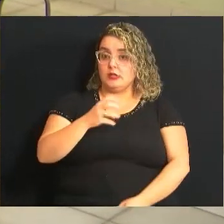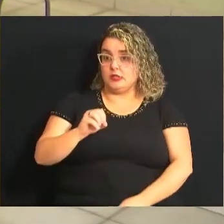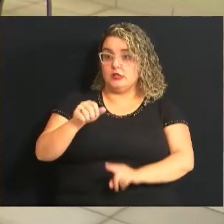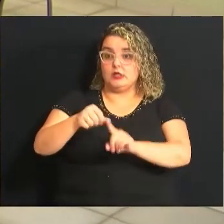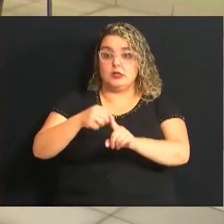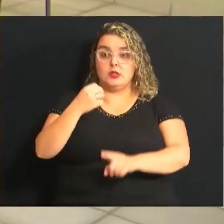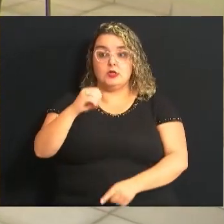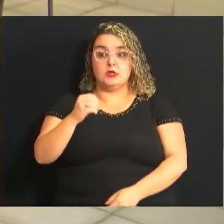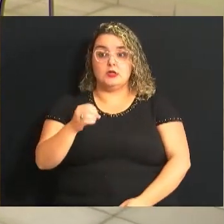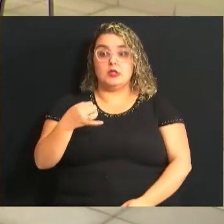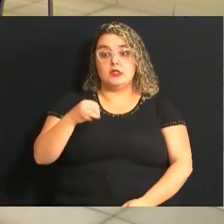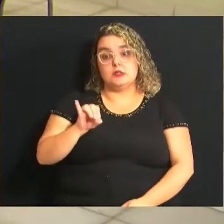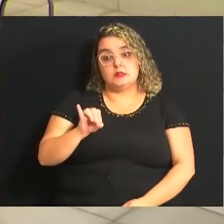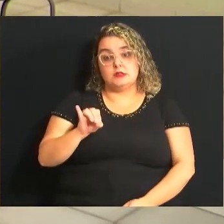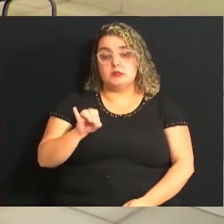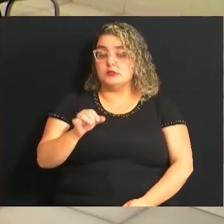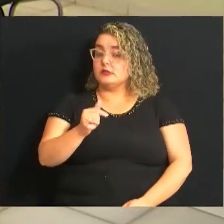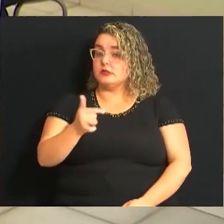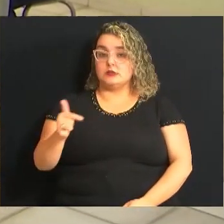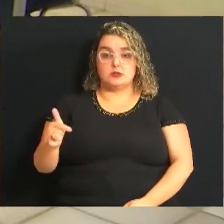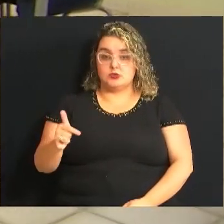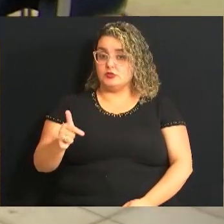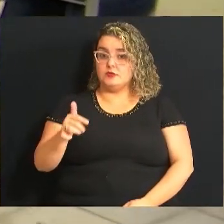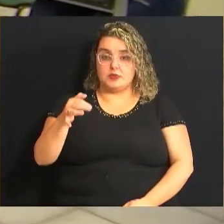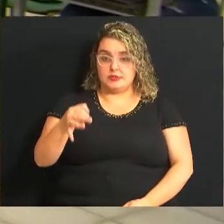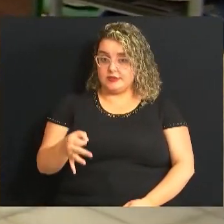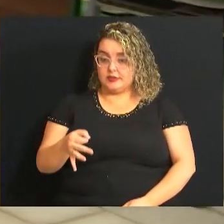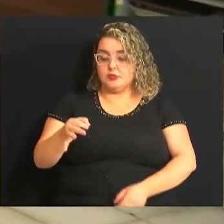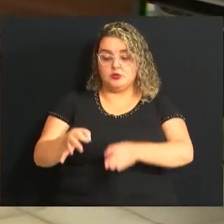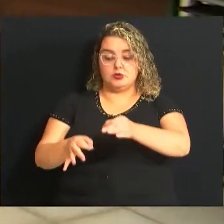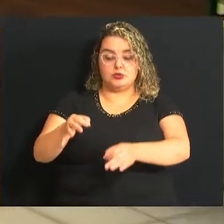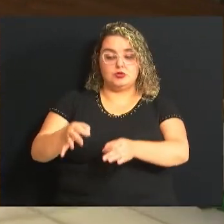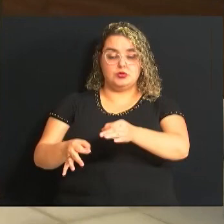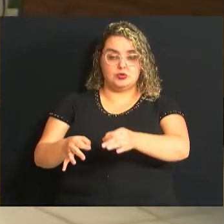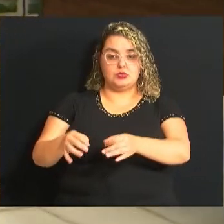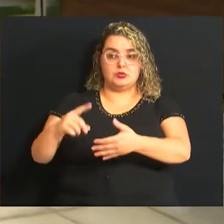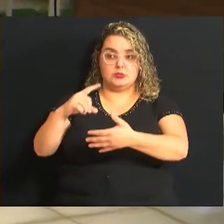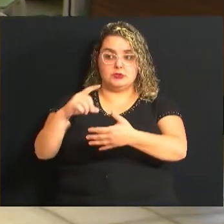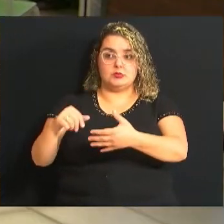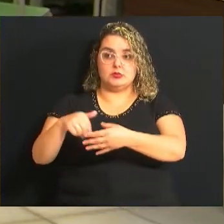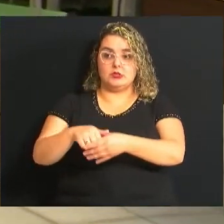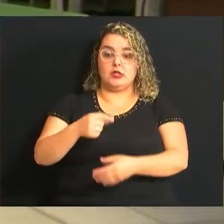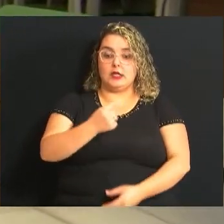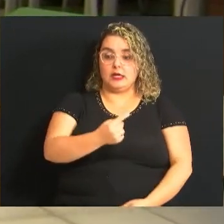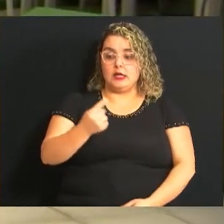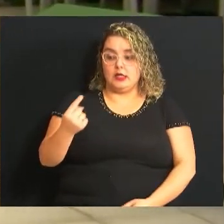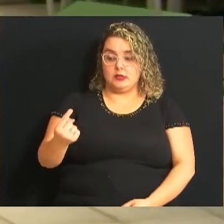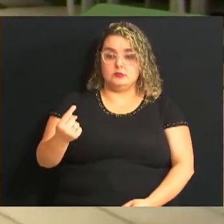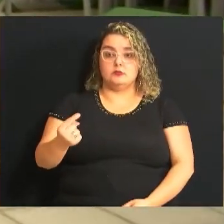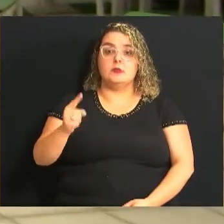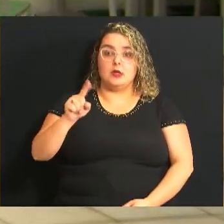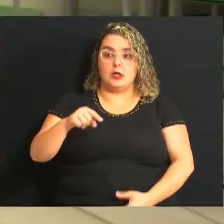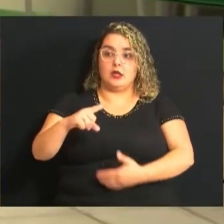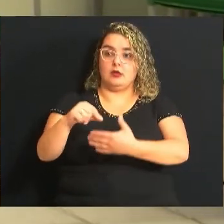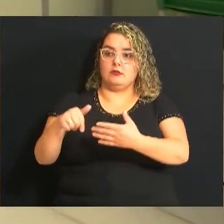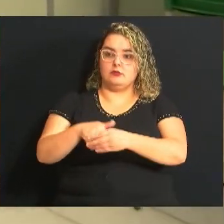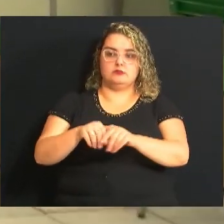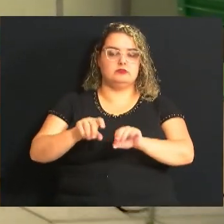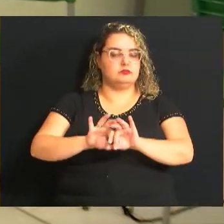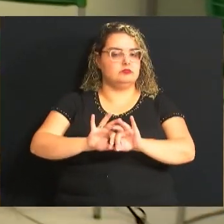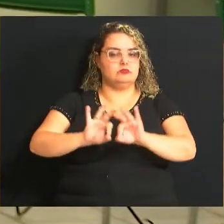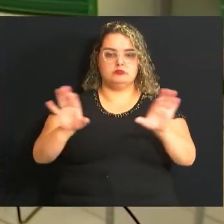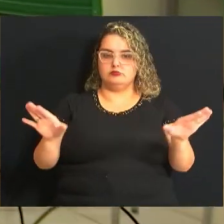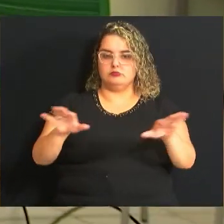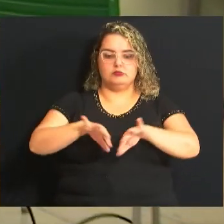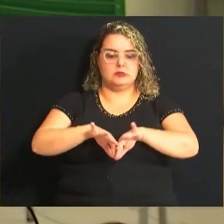turno em 30 de outubro caso esteja em situação regular com a justiça eleitoral Cada turno de votação é uma